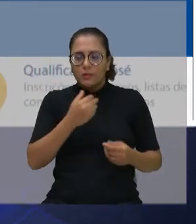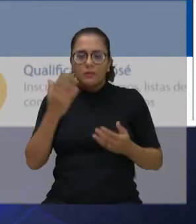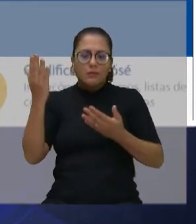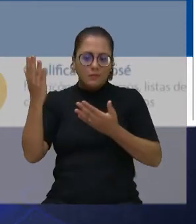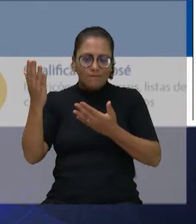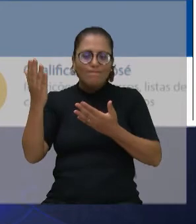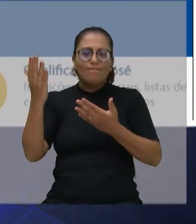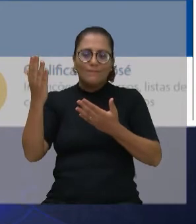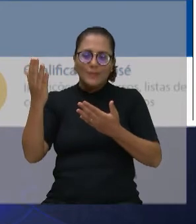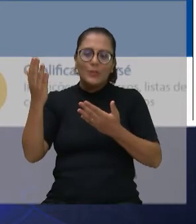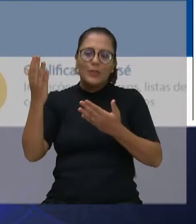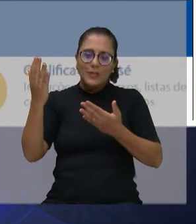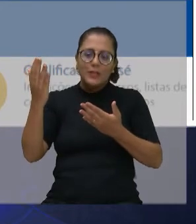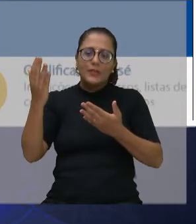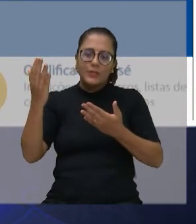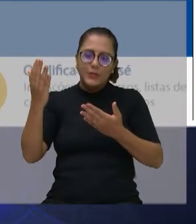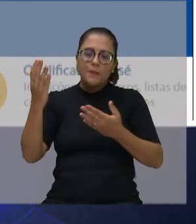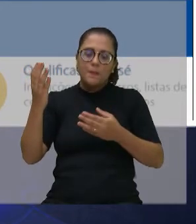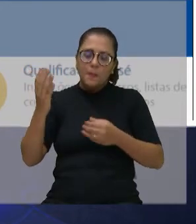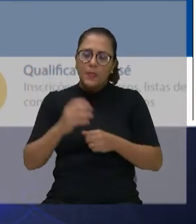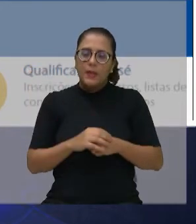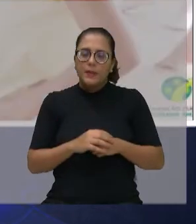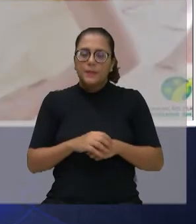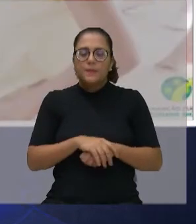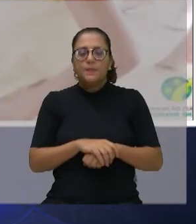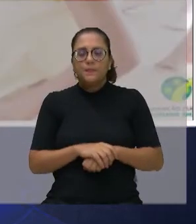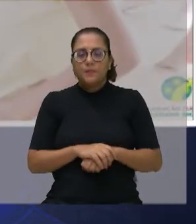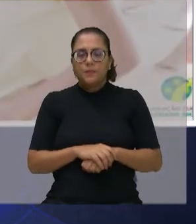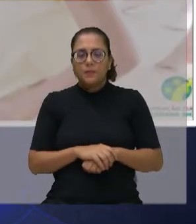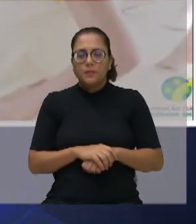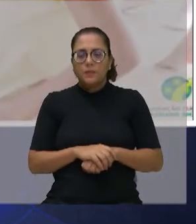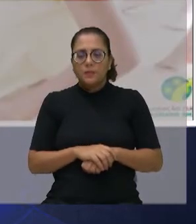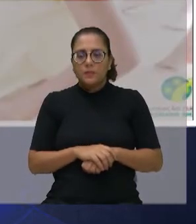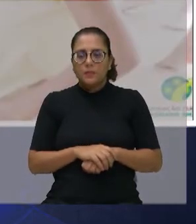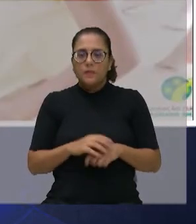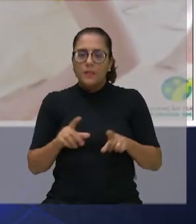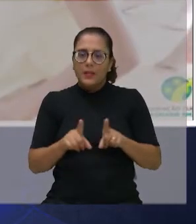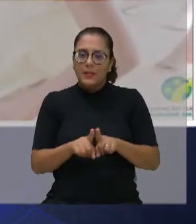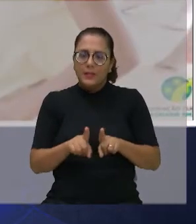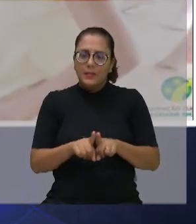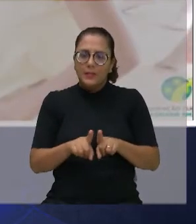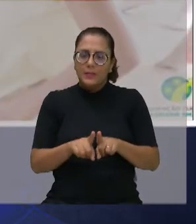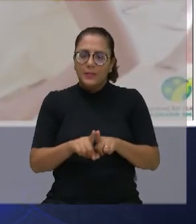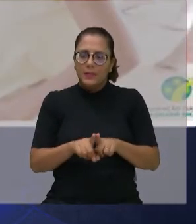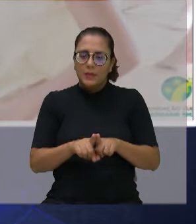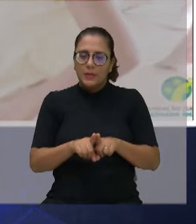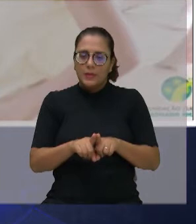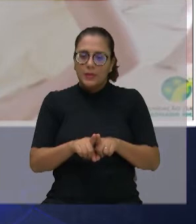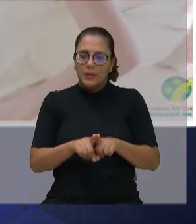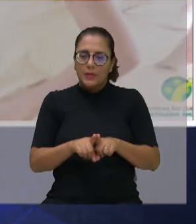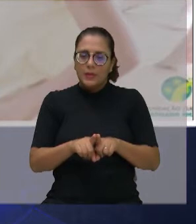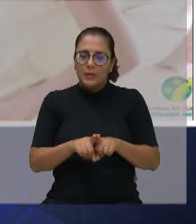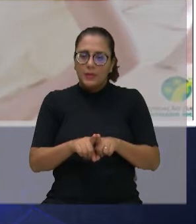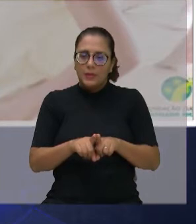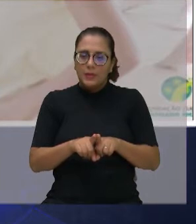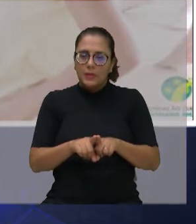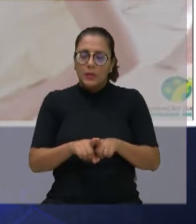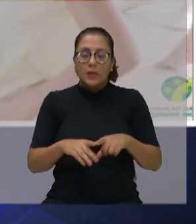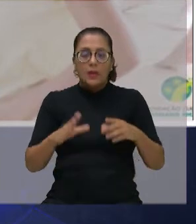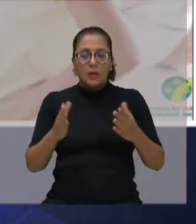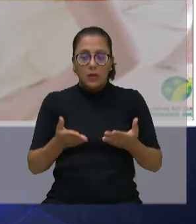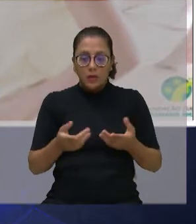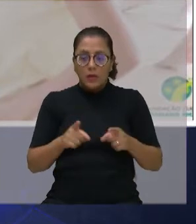focar com esses cursos para a terceira idade. Outro também que é o credenciamento de orientadores